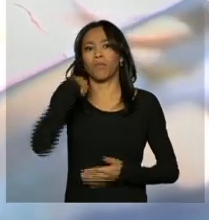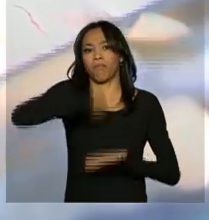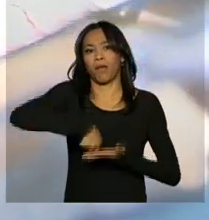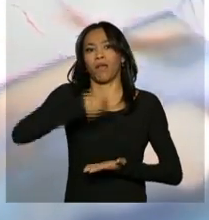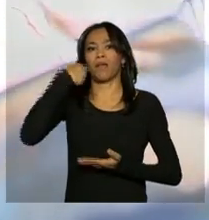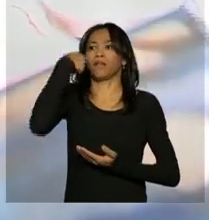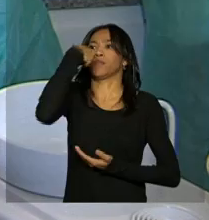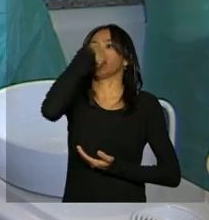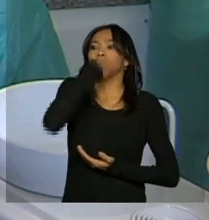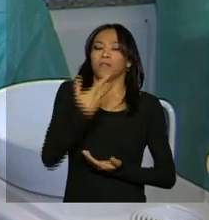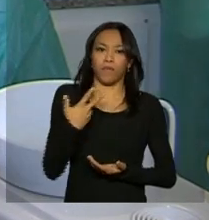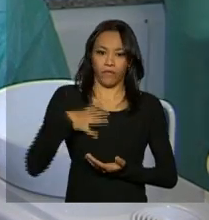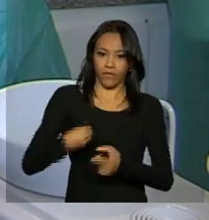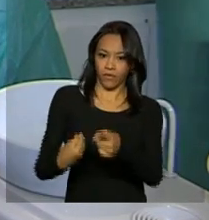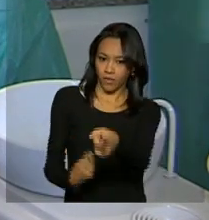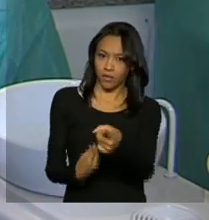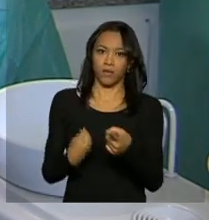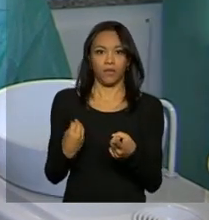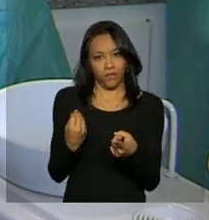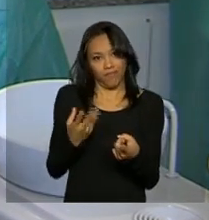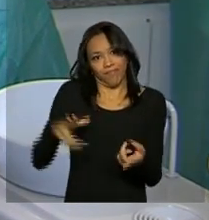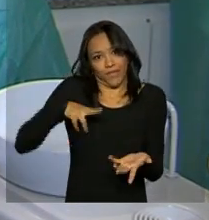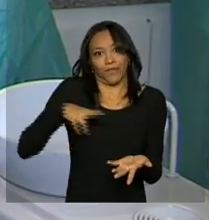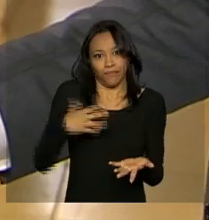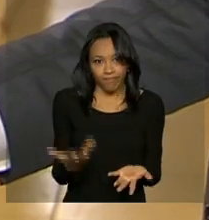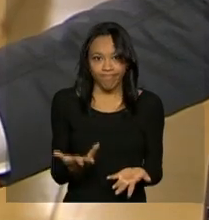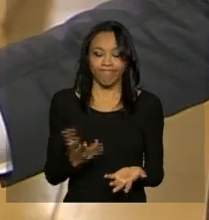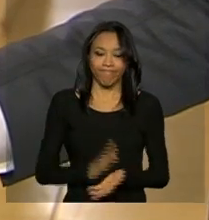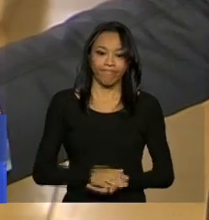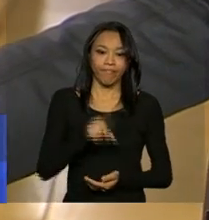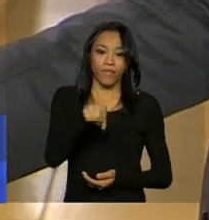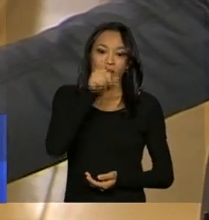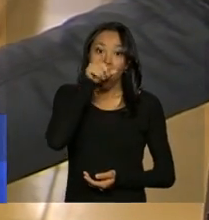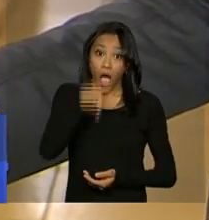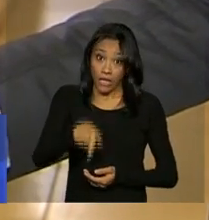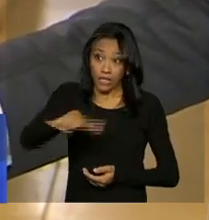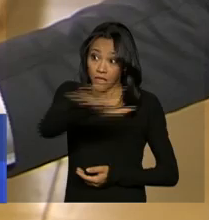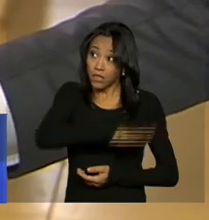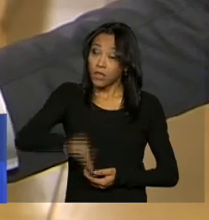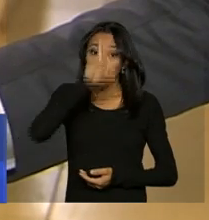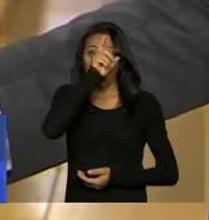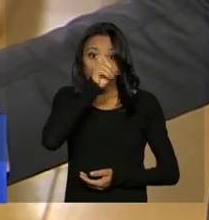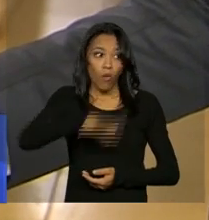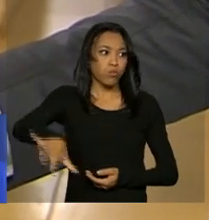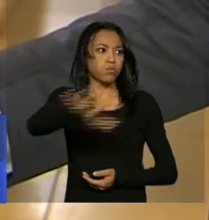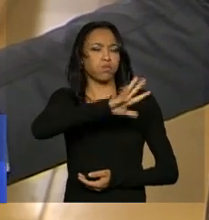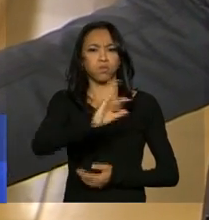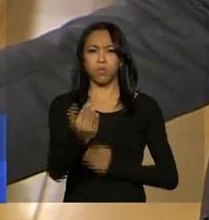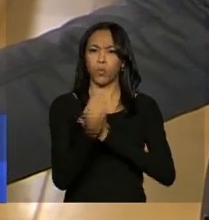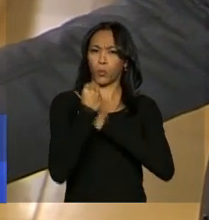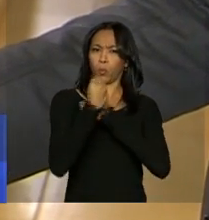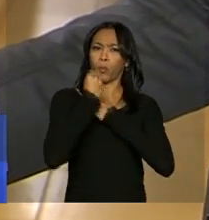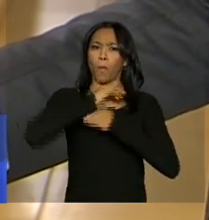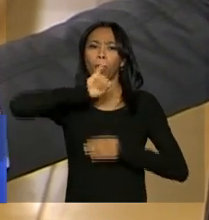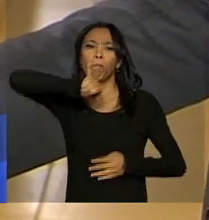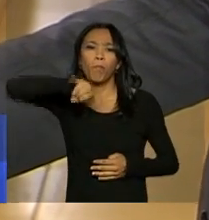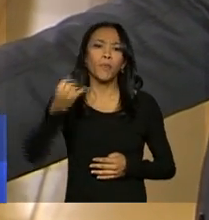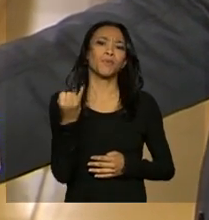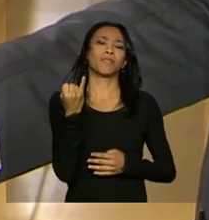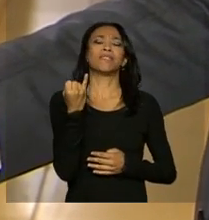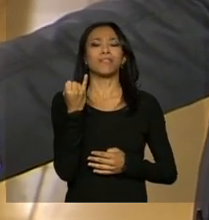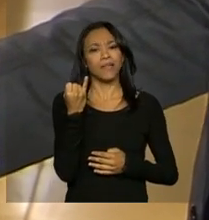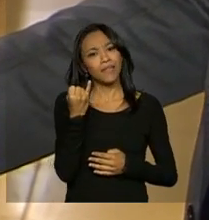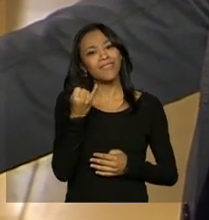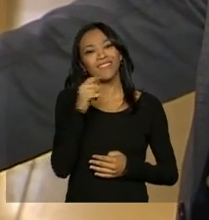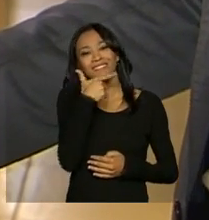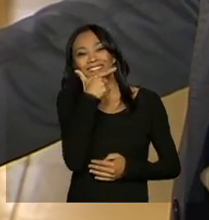pagar um tratamento para a filha em uma clínica particular. O hospital aqui foi quem nos deu essa oportunidade, com o Brasil Sorridente,